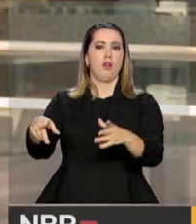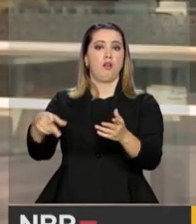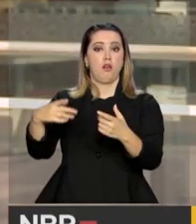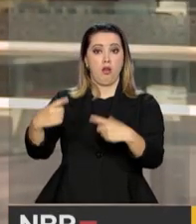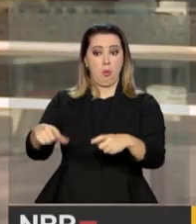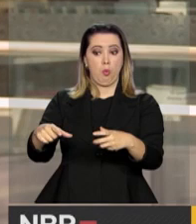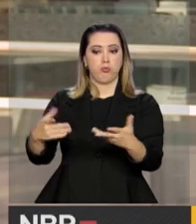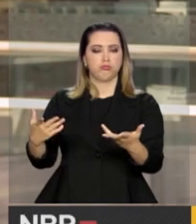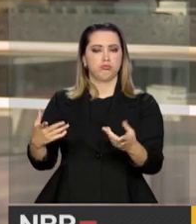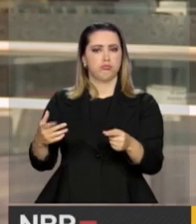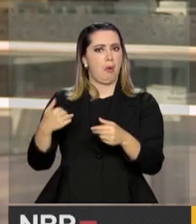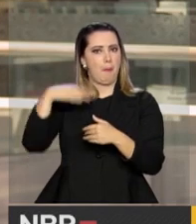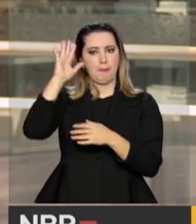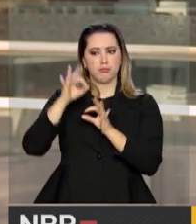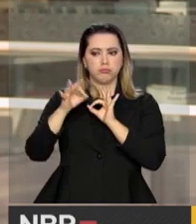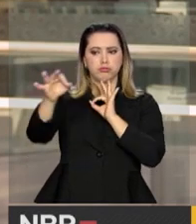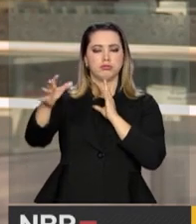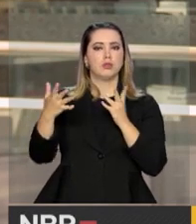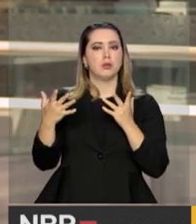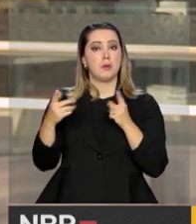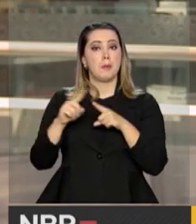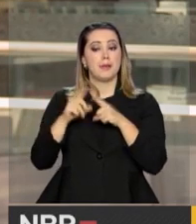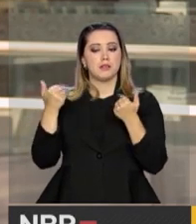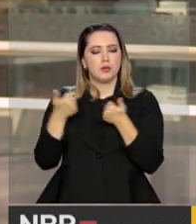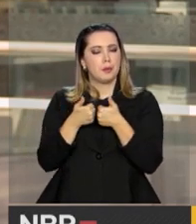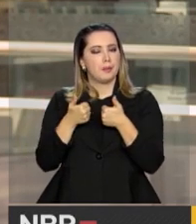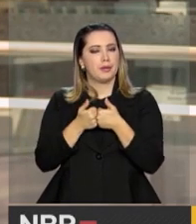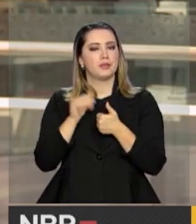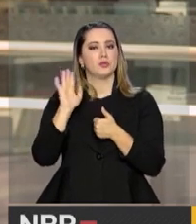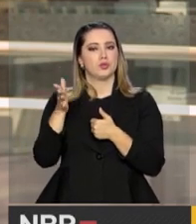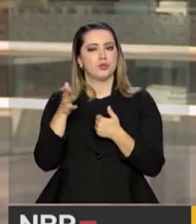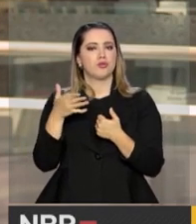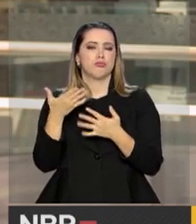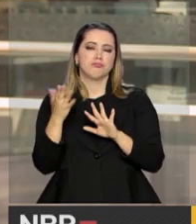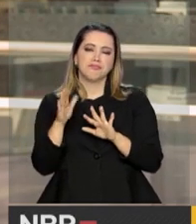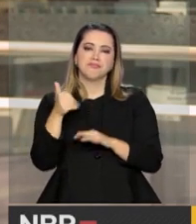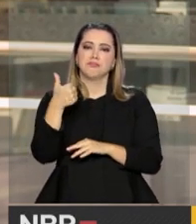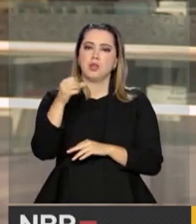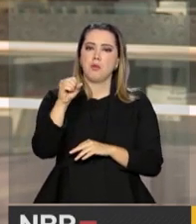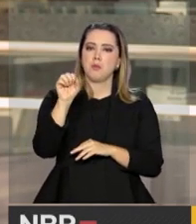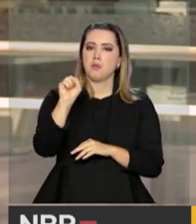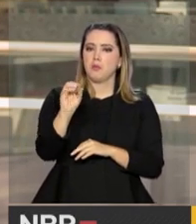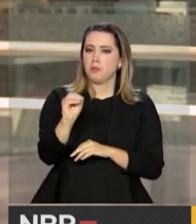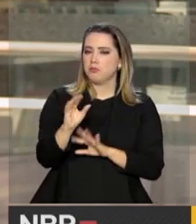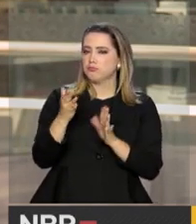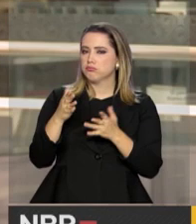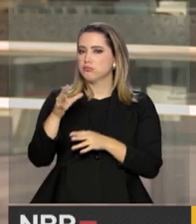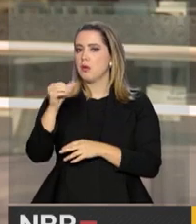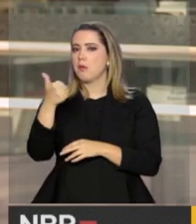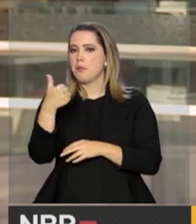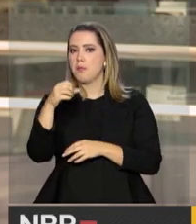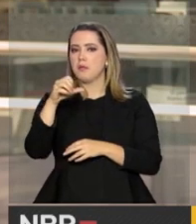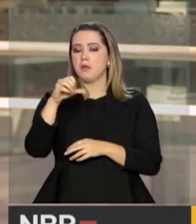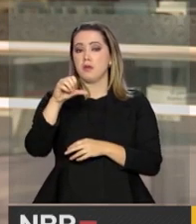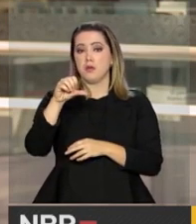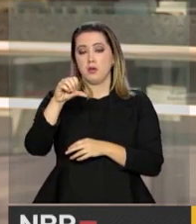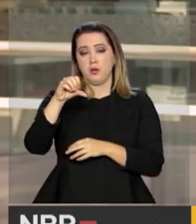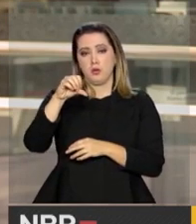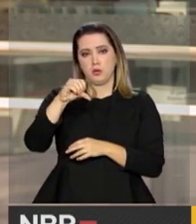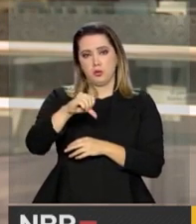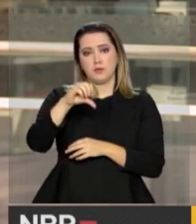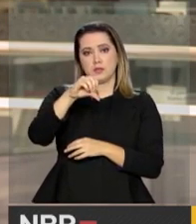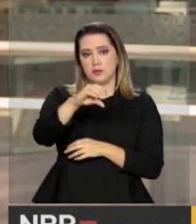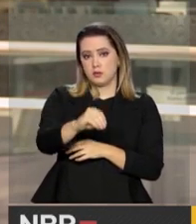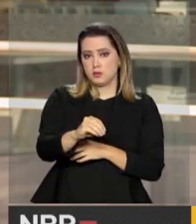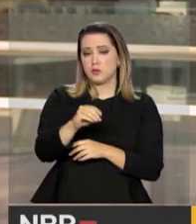cenário físico. Mais recentemente, né? Já na década de 80, final da década de 80 e 90, surge o CEAD com